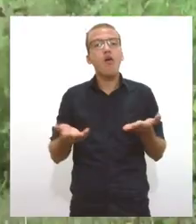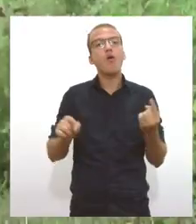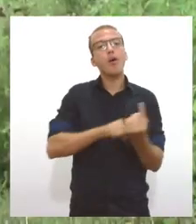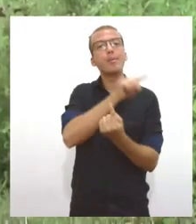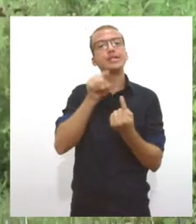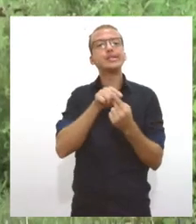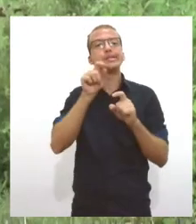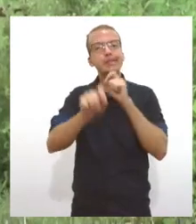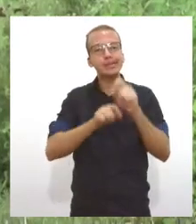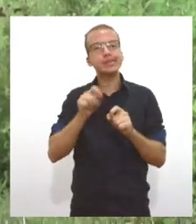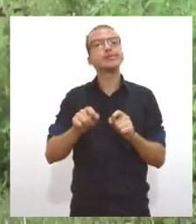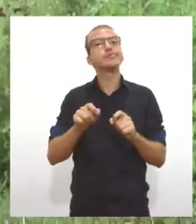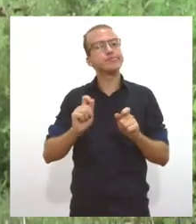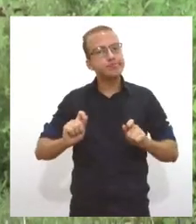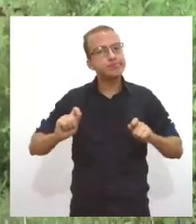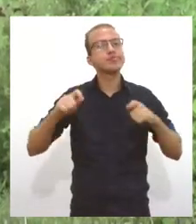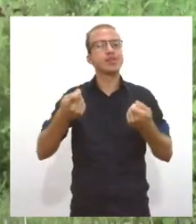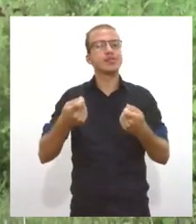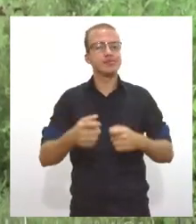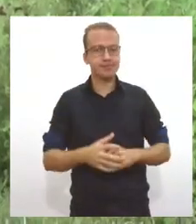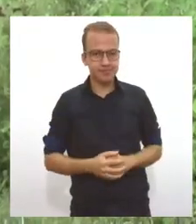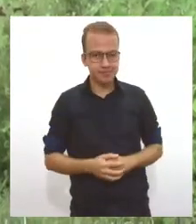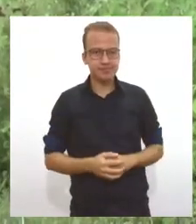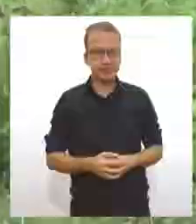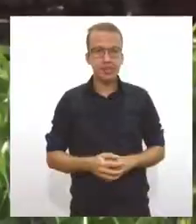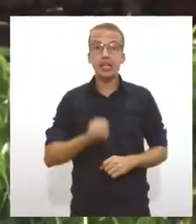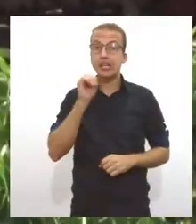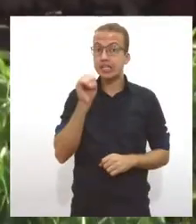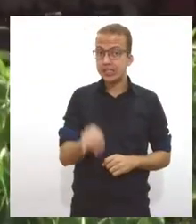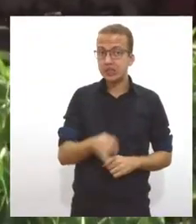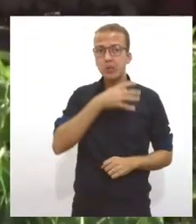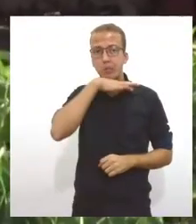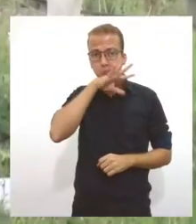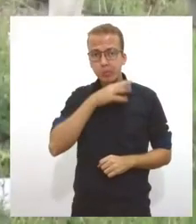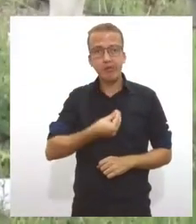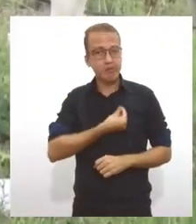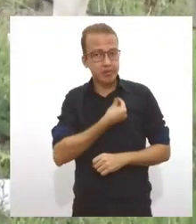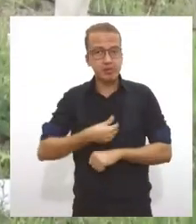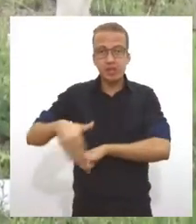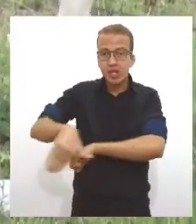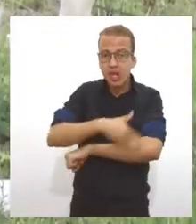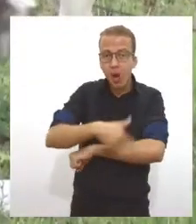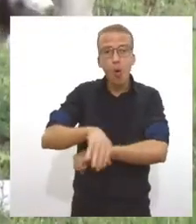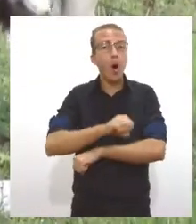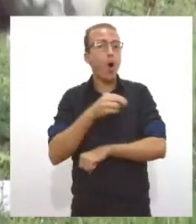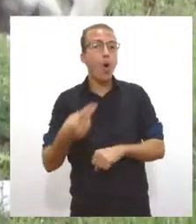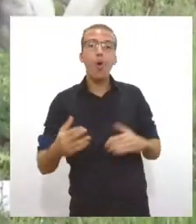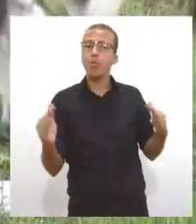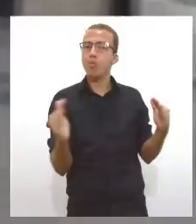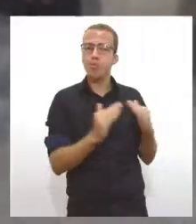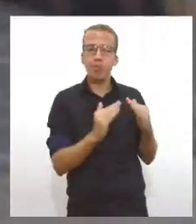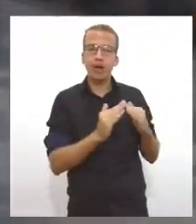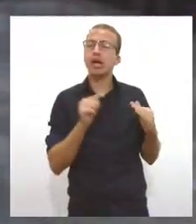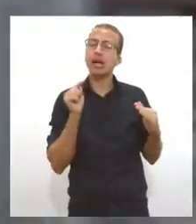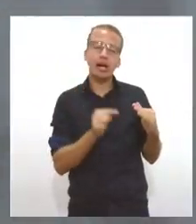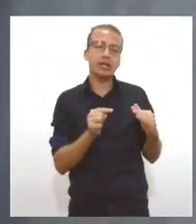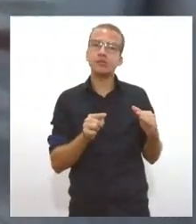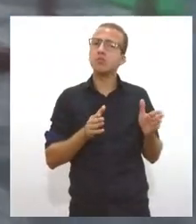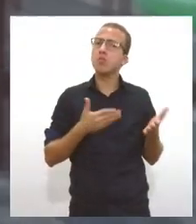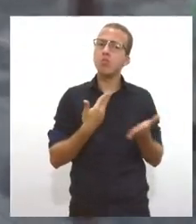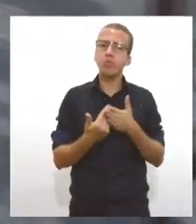independente se o animal é de rua ou domesticado é importante entender que